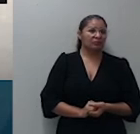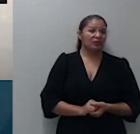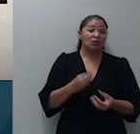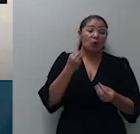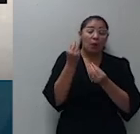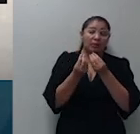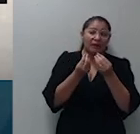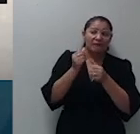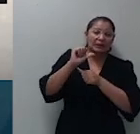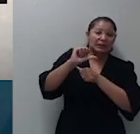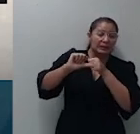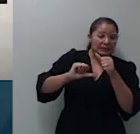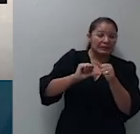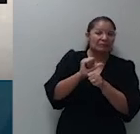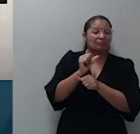assim